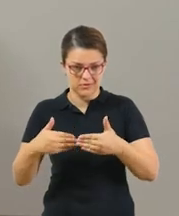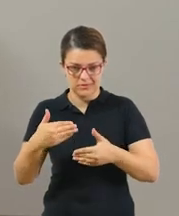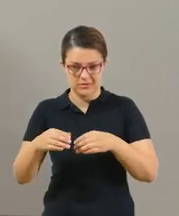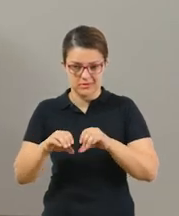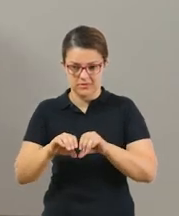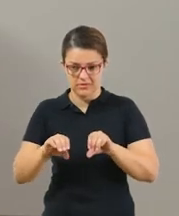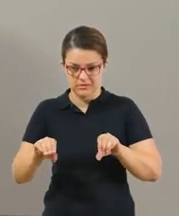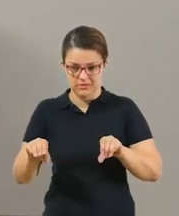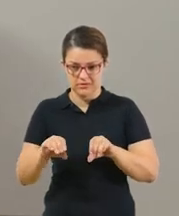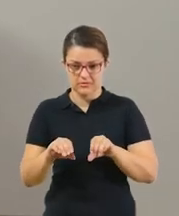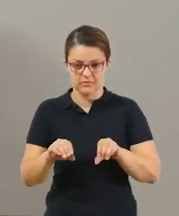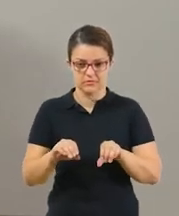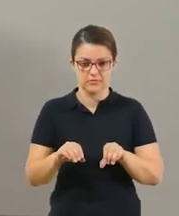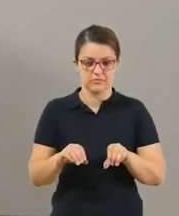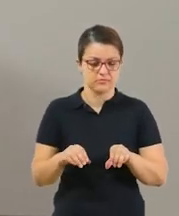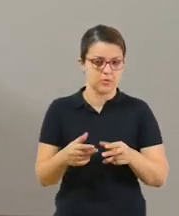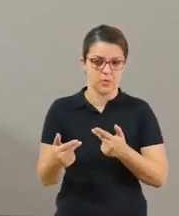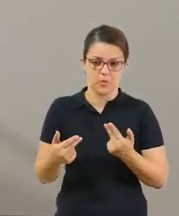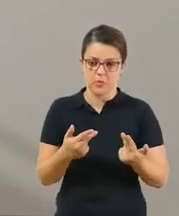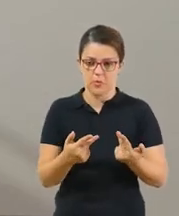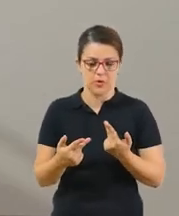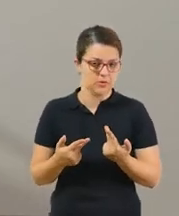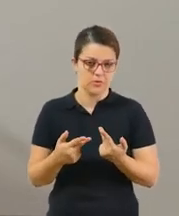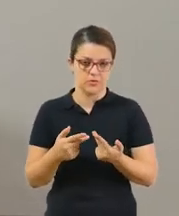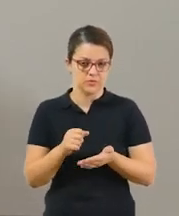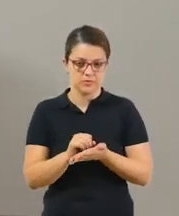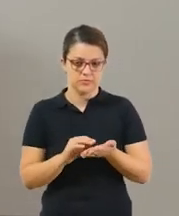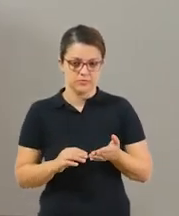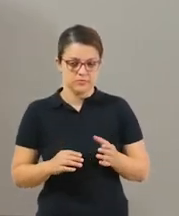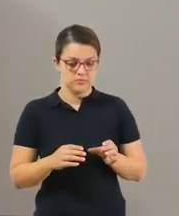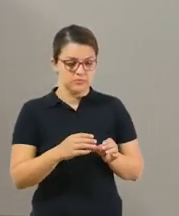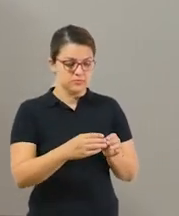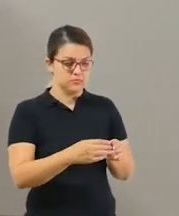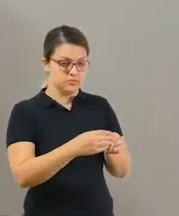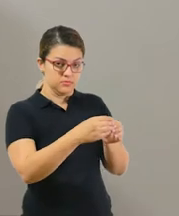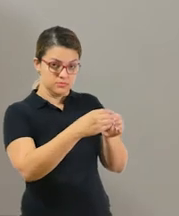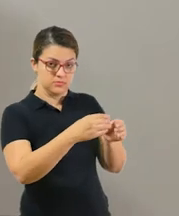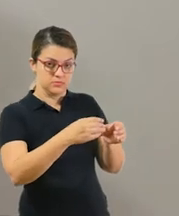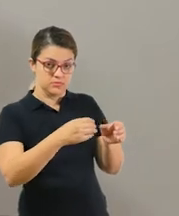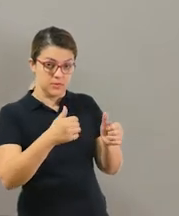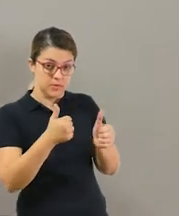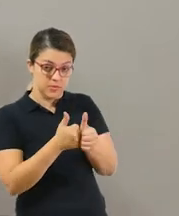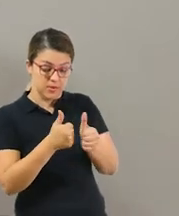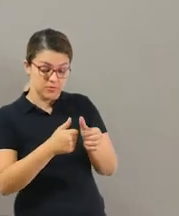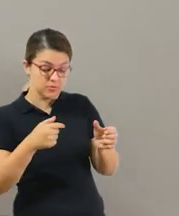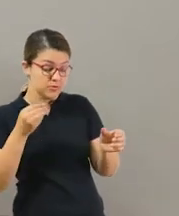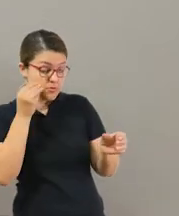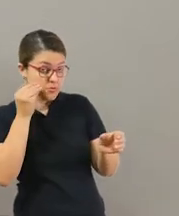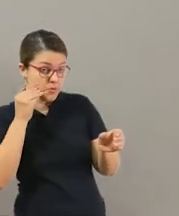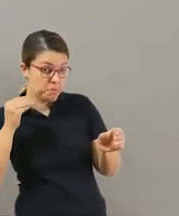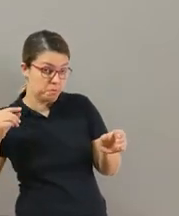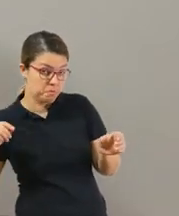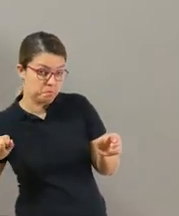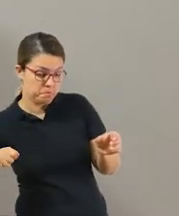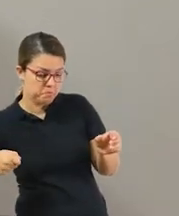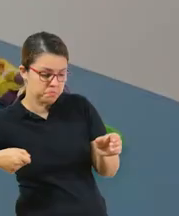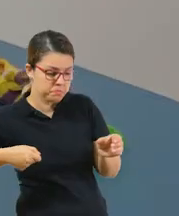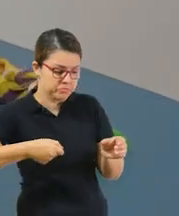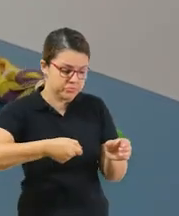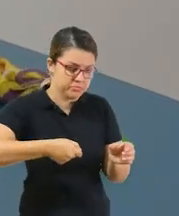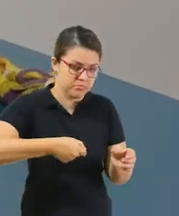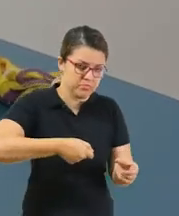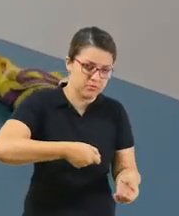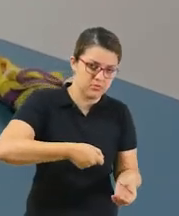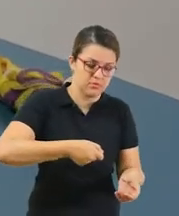a gente citou no começo do vídeo, tá bom? E a atividade vai ser a mesma. Ele vai estar aqui próximo do objeto e vai tentar derrubar o objeto